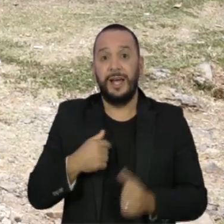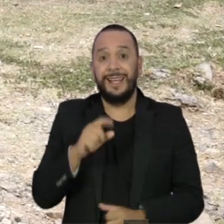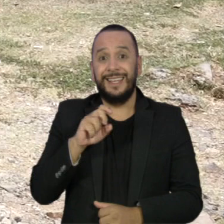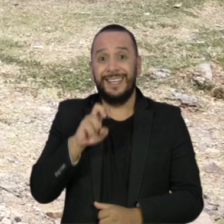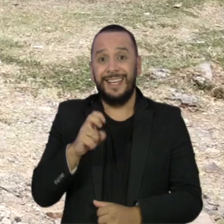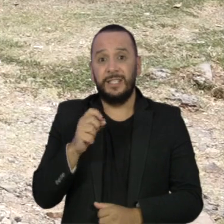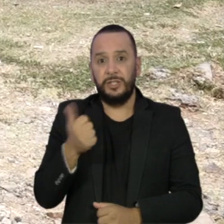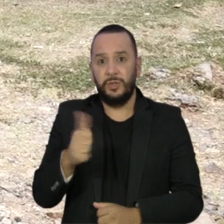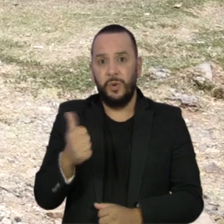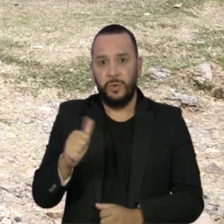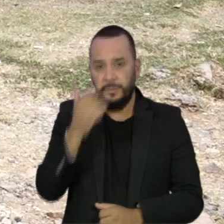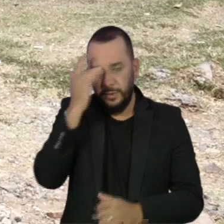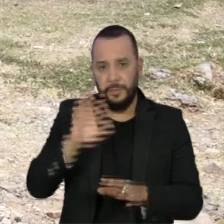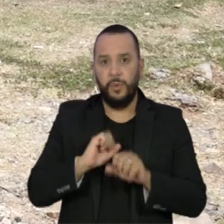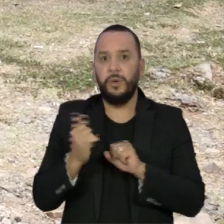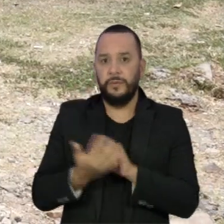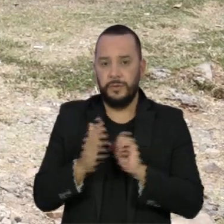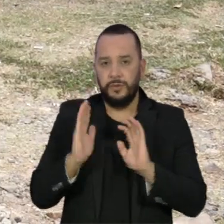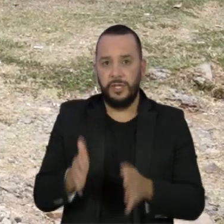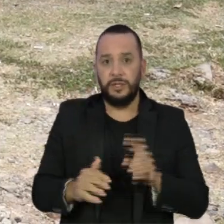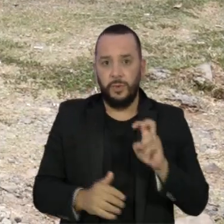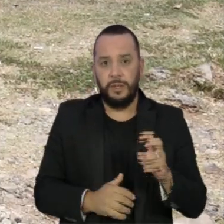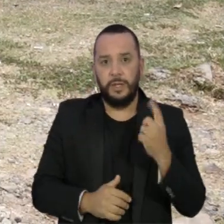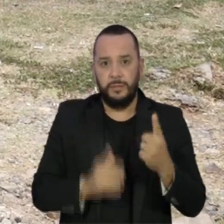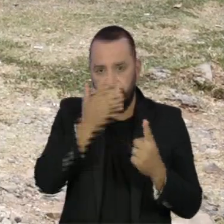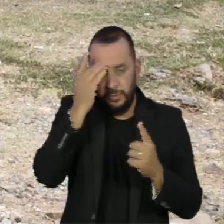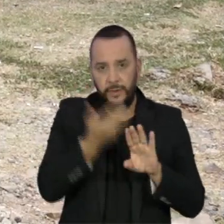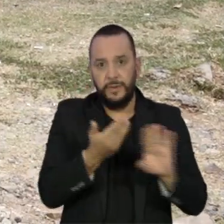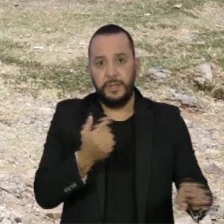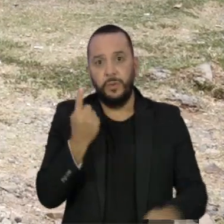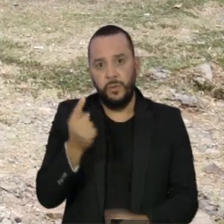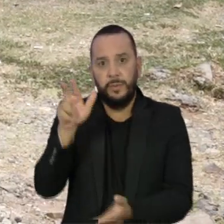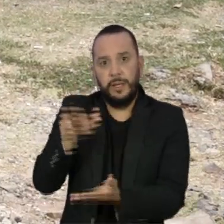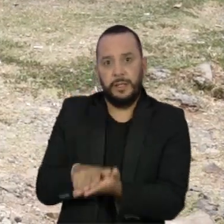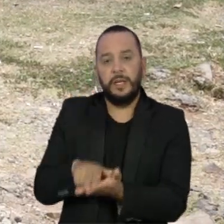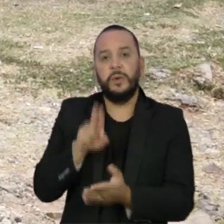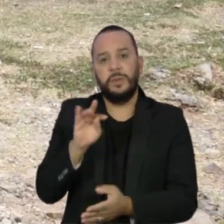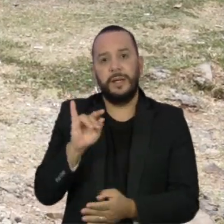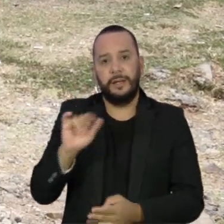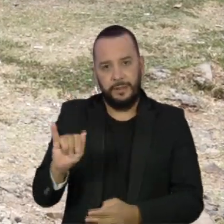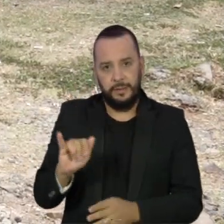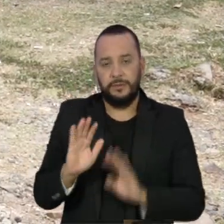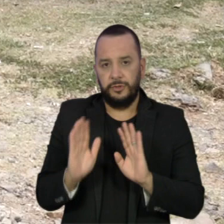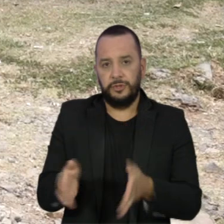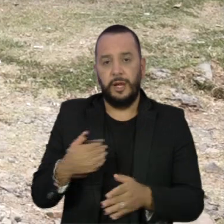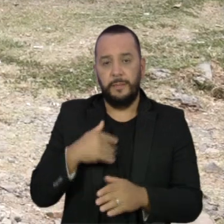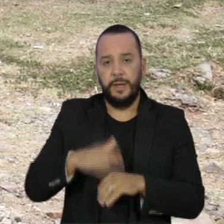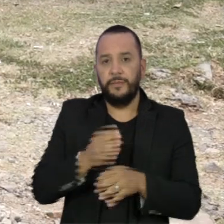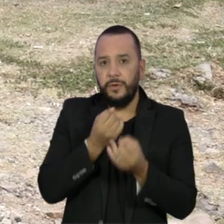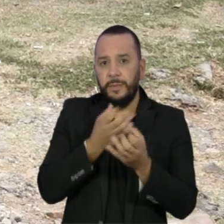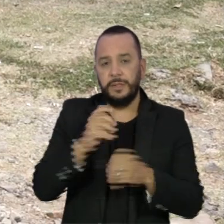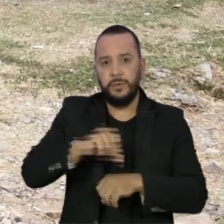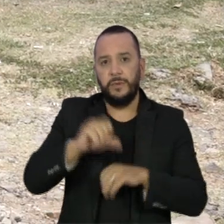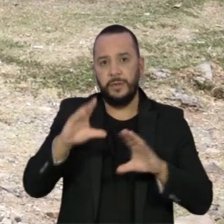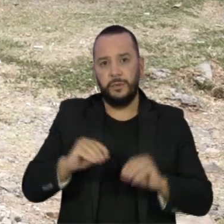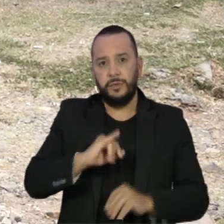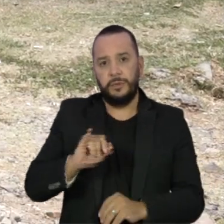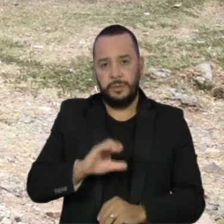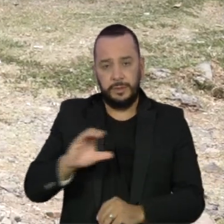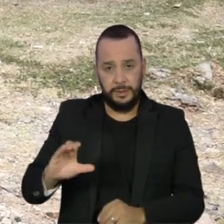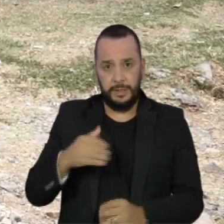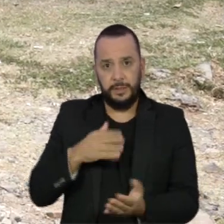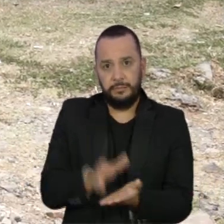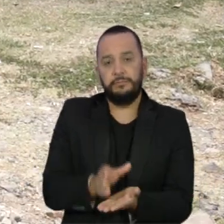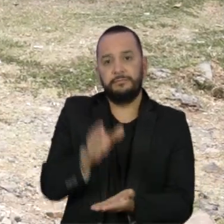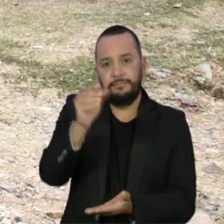Hoje, 51 pessoas estão em quarentena e uma está internada no continente. Mais informações você vê às 9 da noite no Jornal da Cultura.